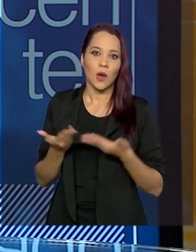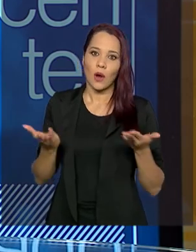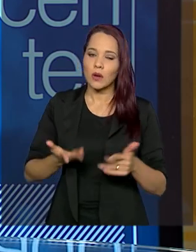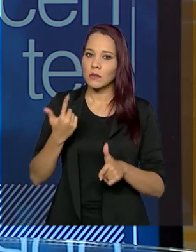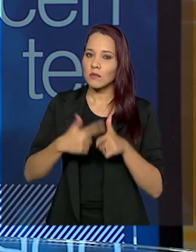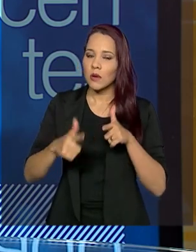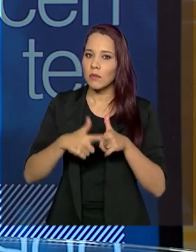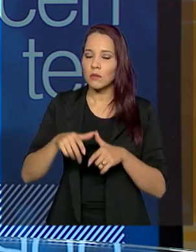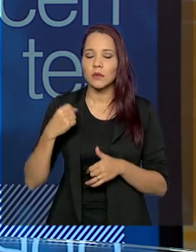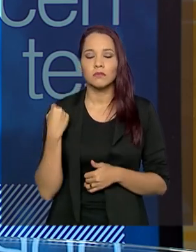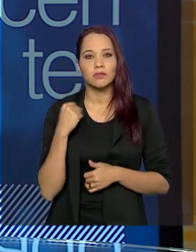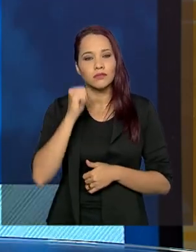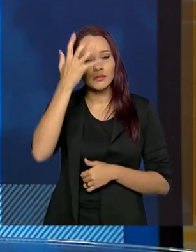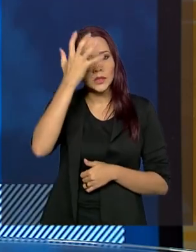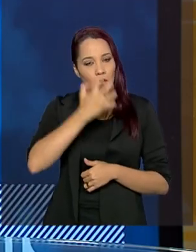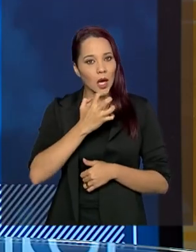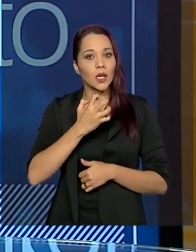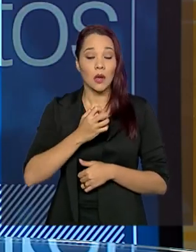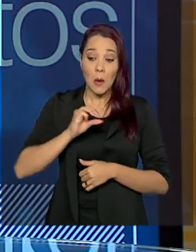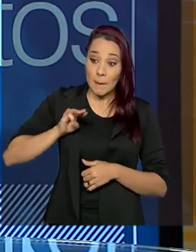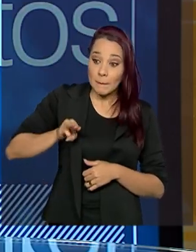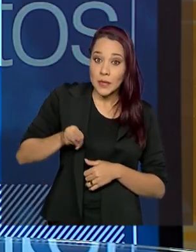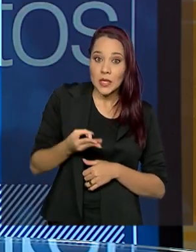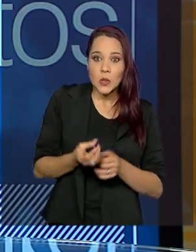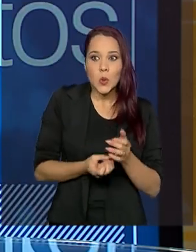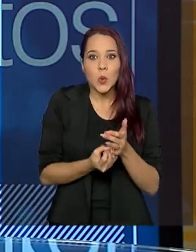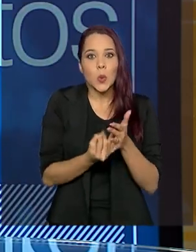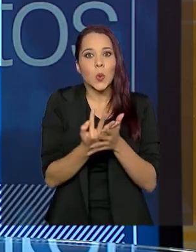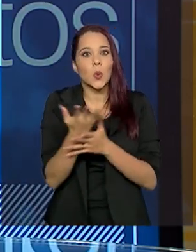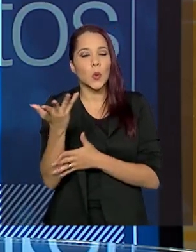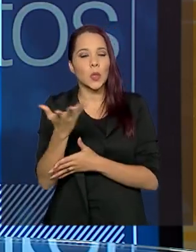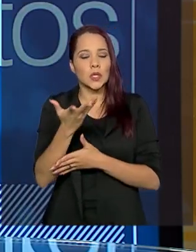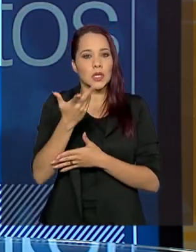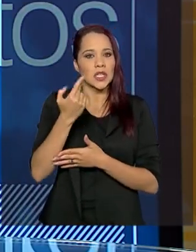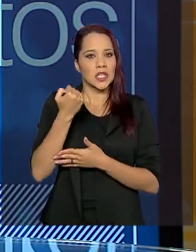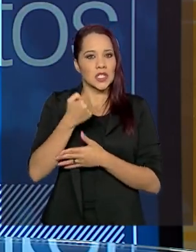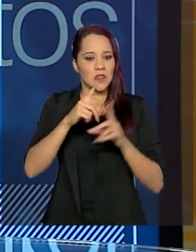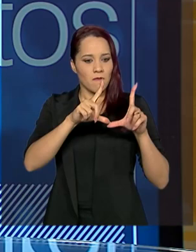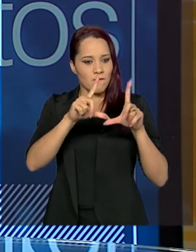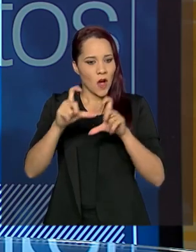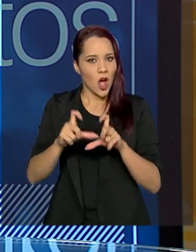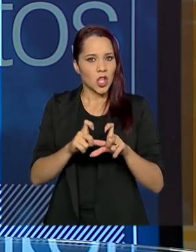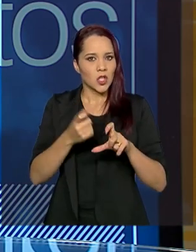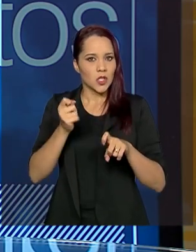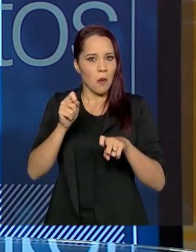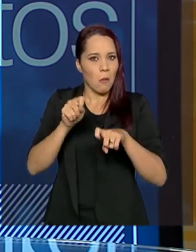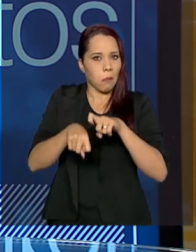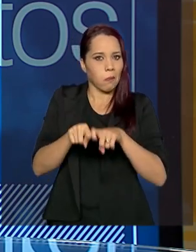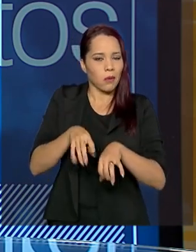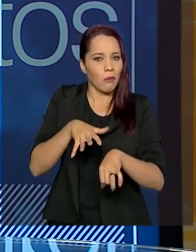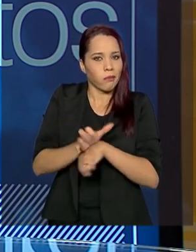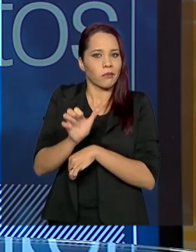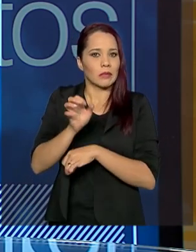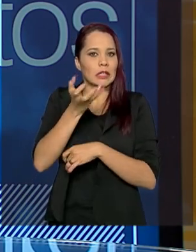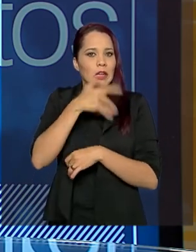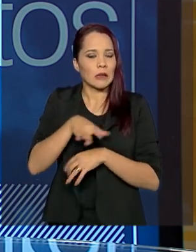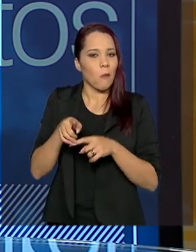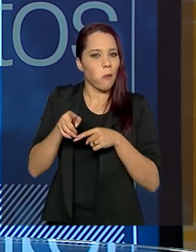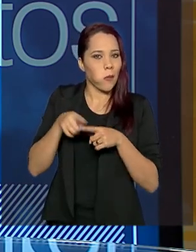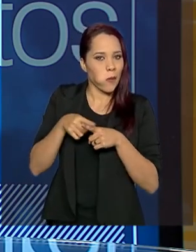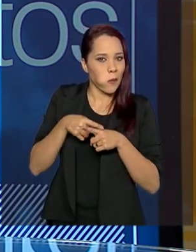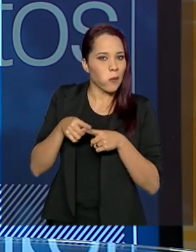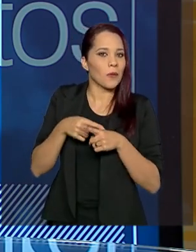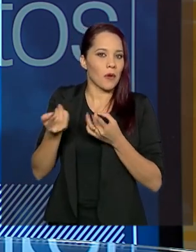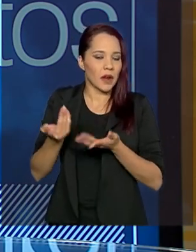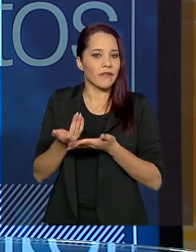um problema gravíssimo. São milhões de imagens, por exemplo, de abusos sexuais contra crianças, de pornografia infantil,